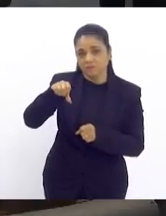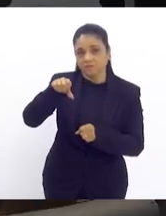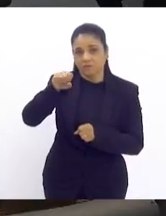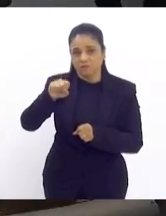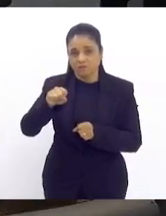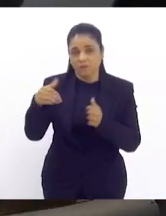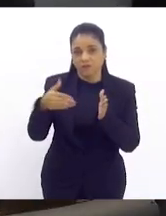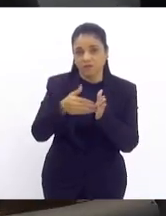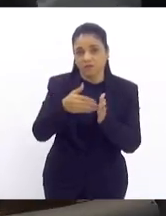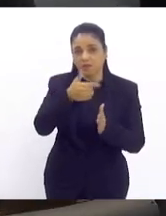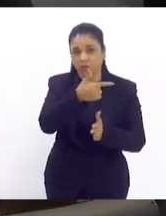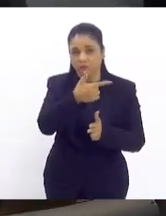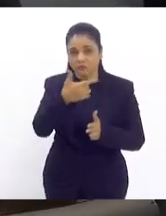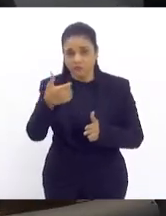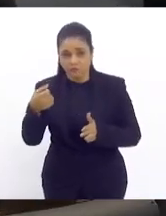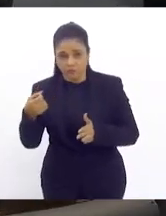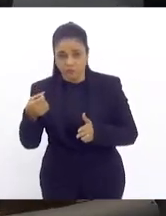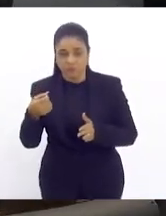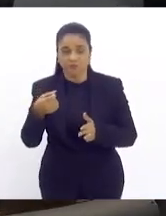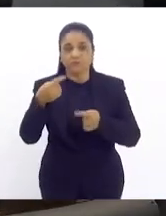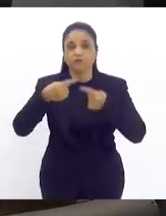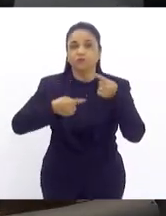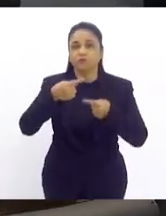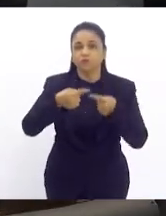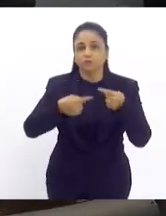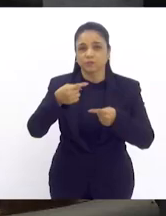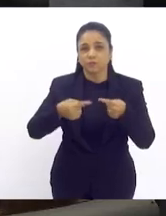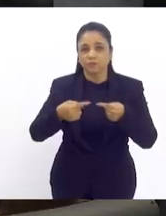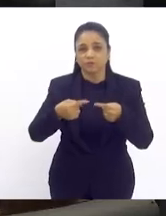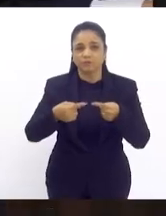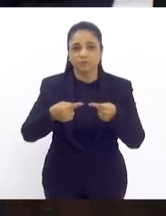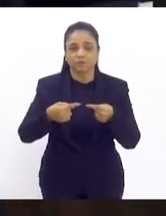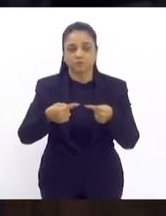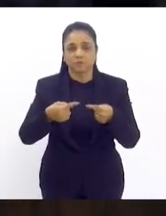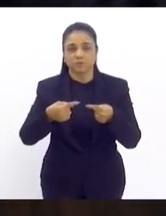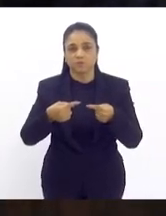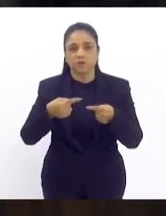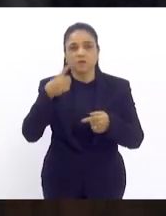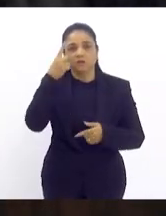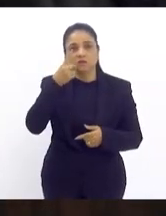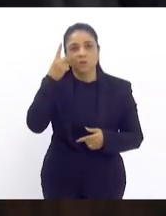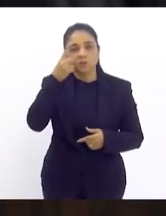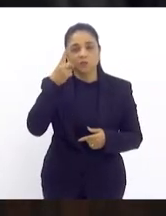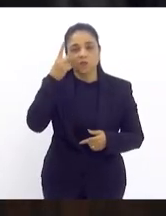em discussão nosso deputado